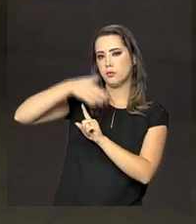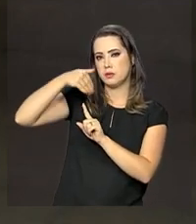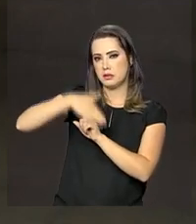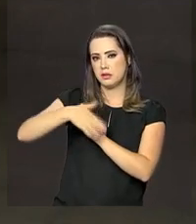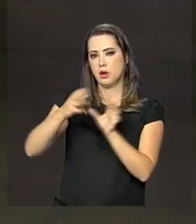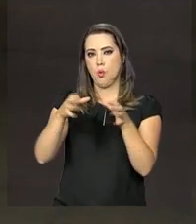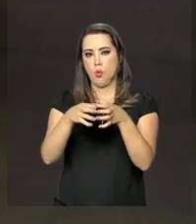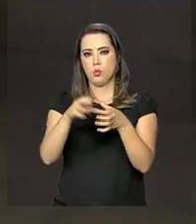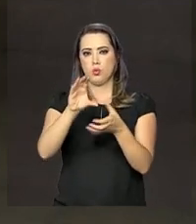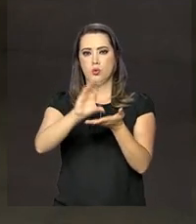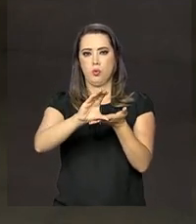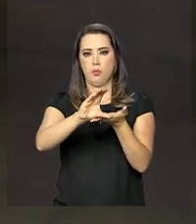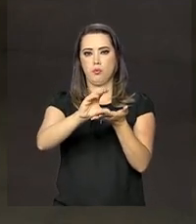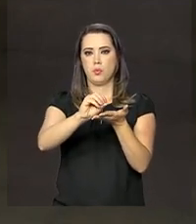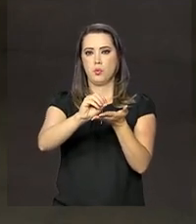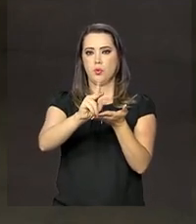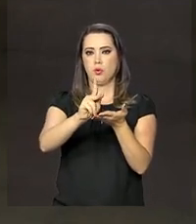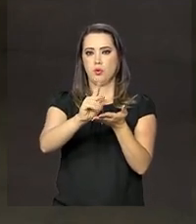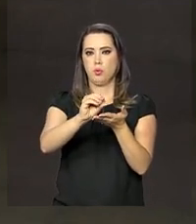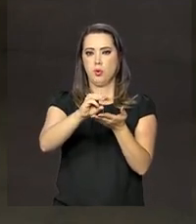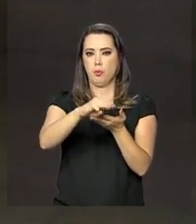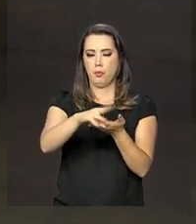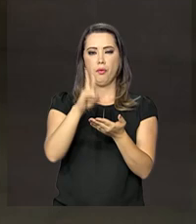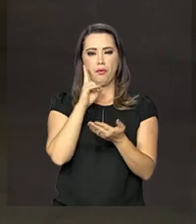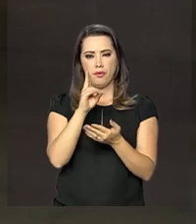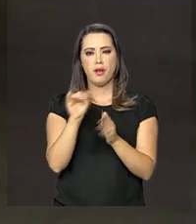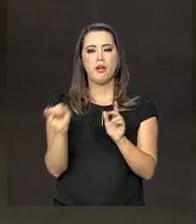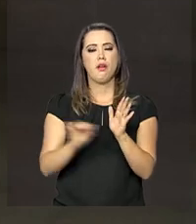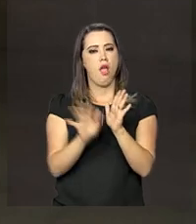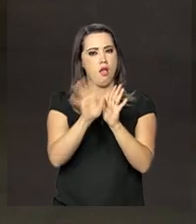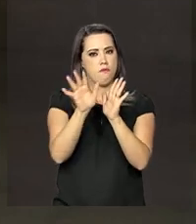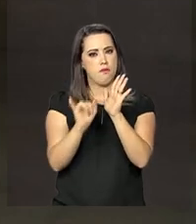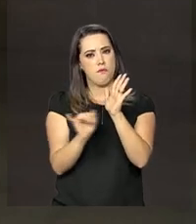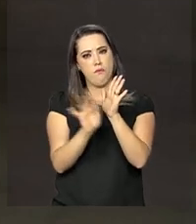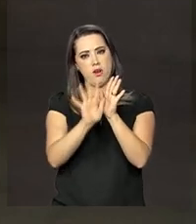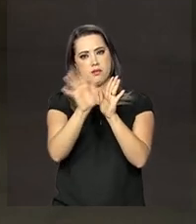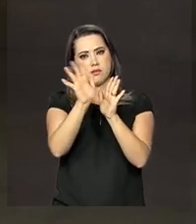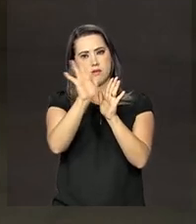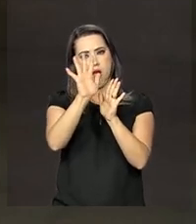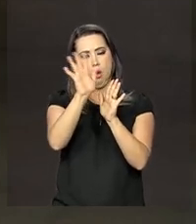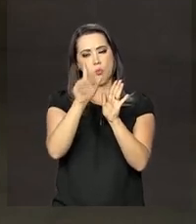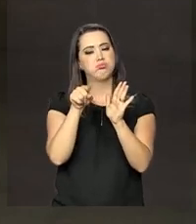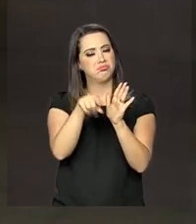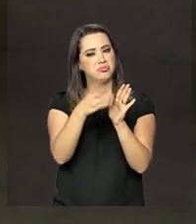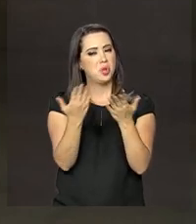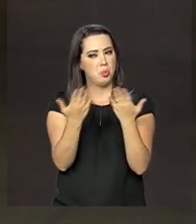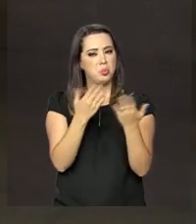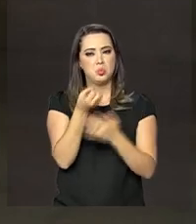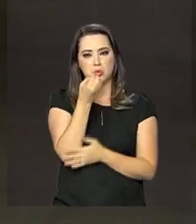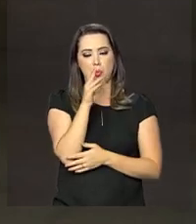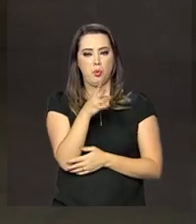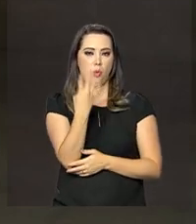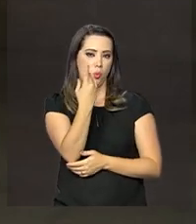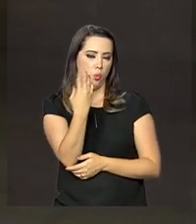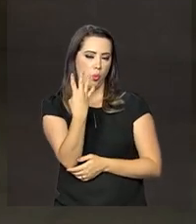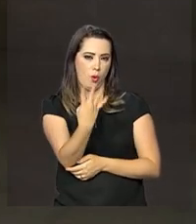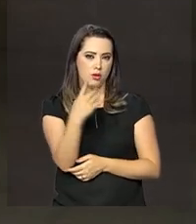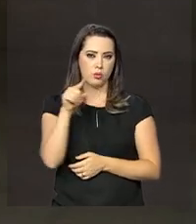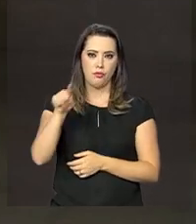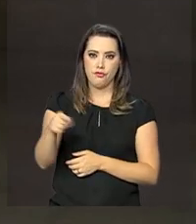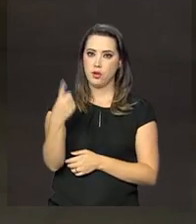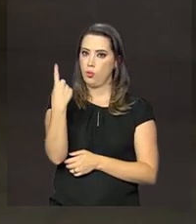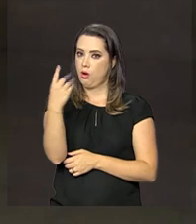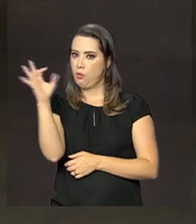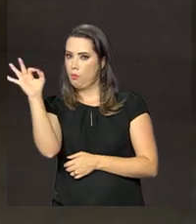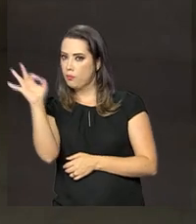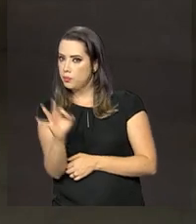avalia que a inflação segue nos níveis apropriados, com expectativas em torno de 4,1% para esse